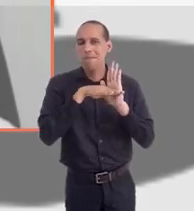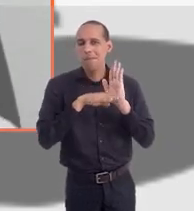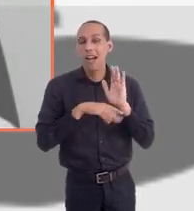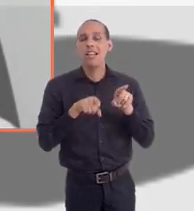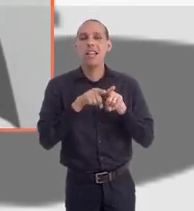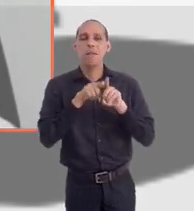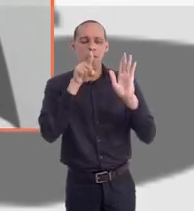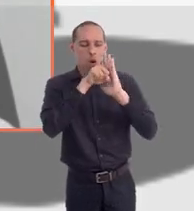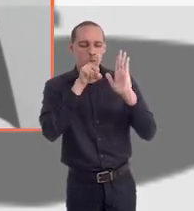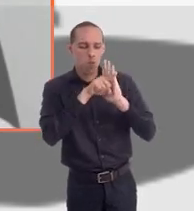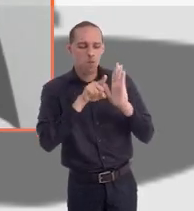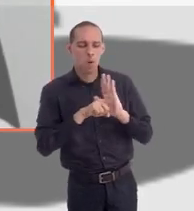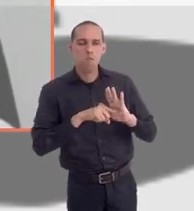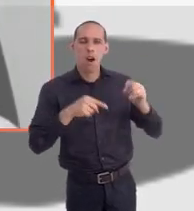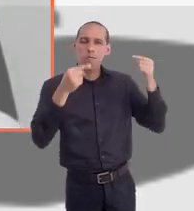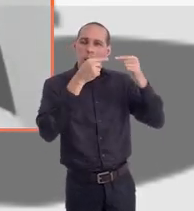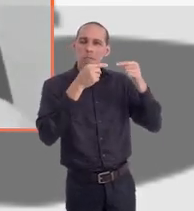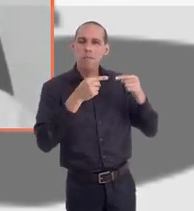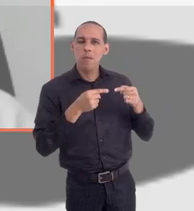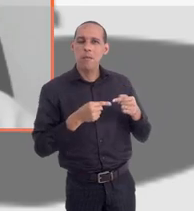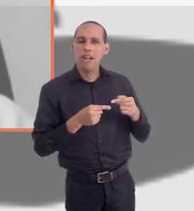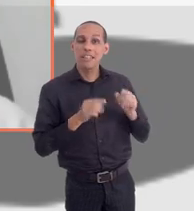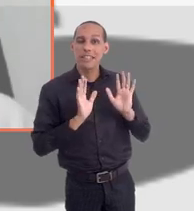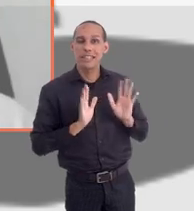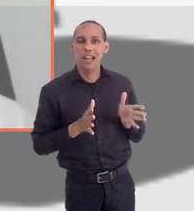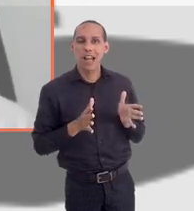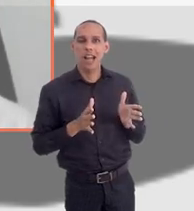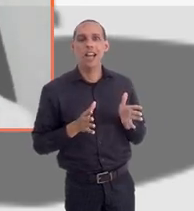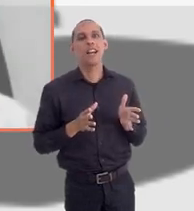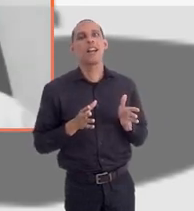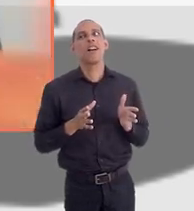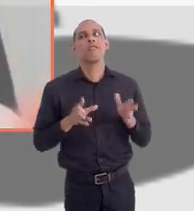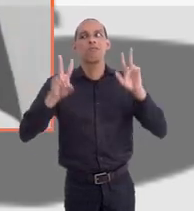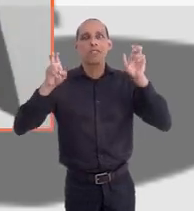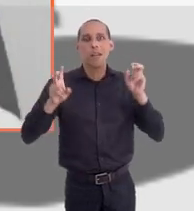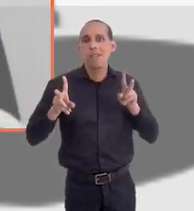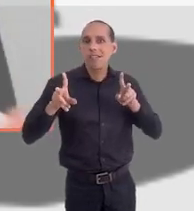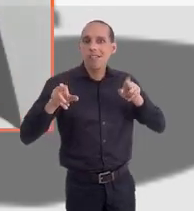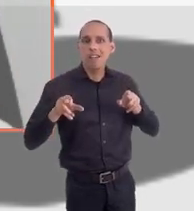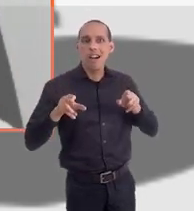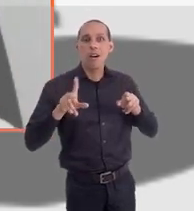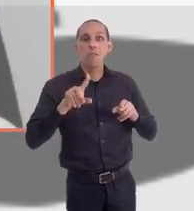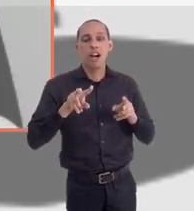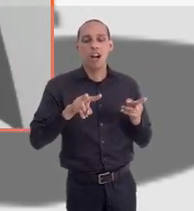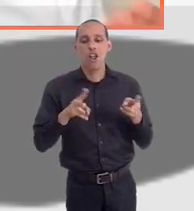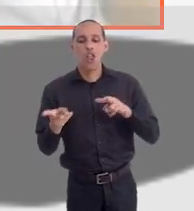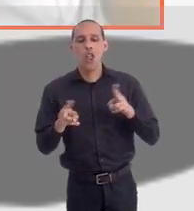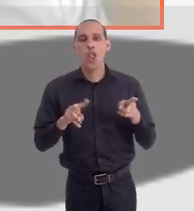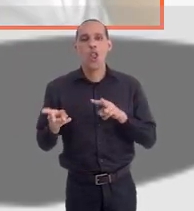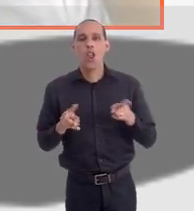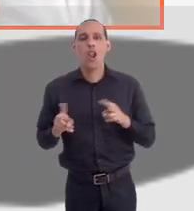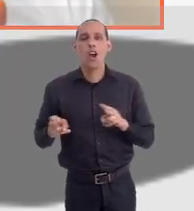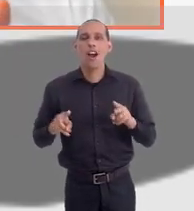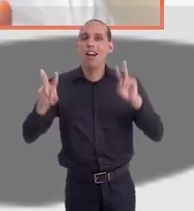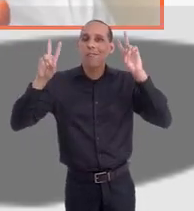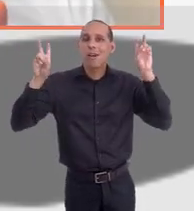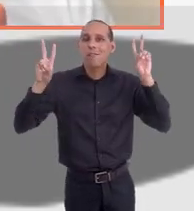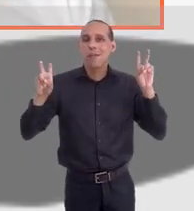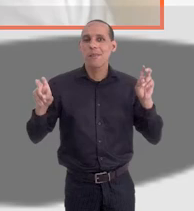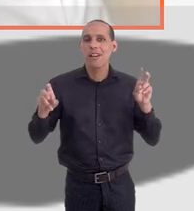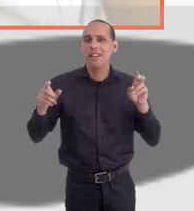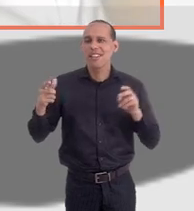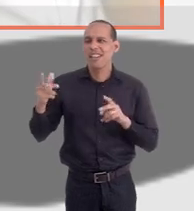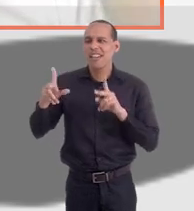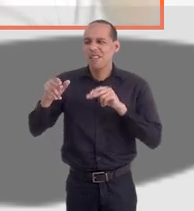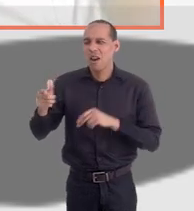número de questões previamente determinadas, é óbvio que ele vai manter a temática perguntando e alternando as questões. Ele não vai perguntar o mesmo tema que